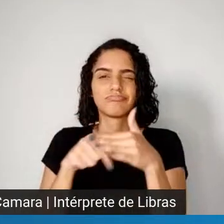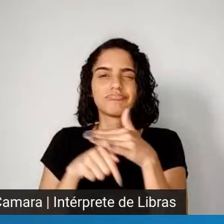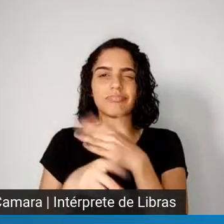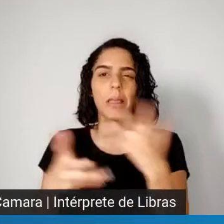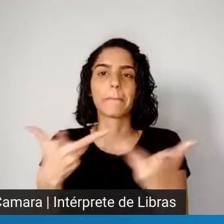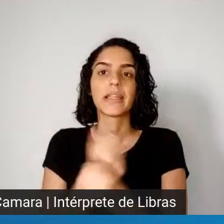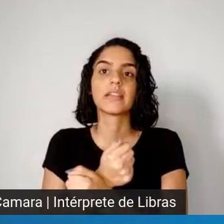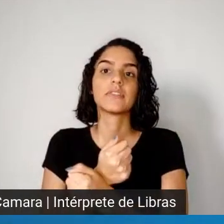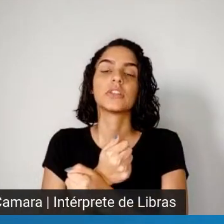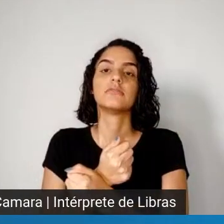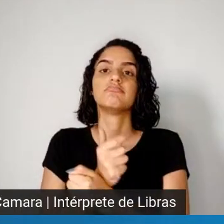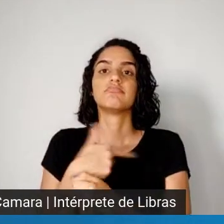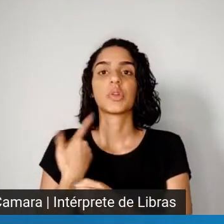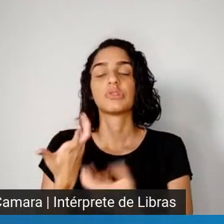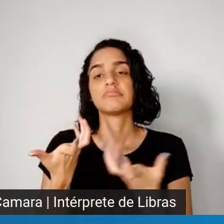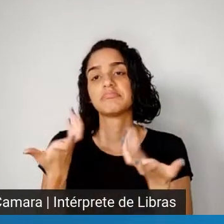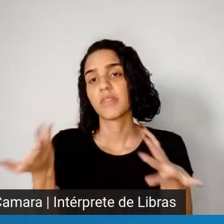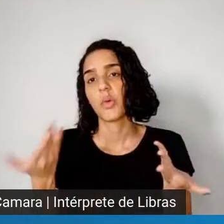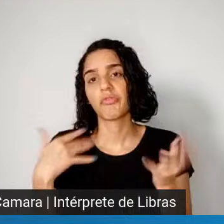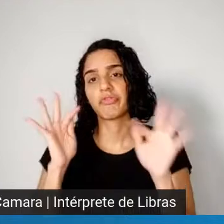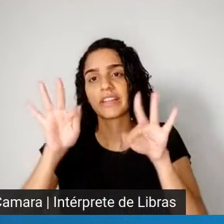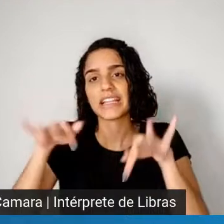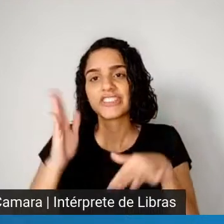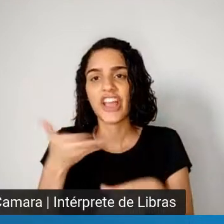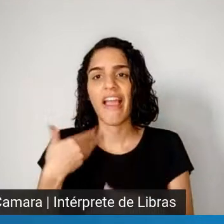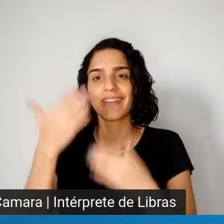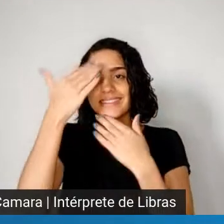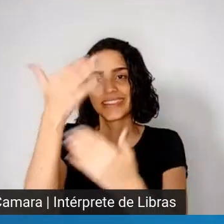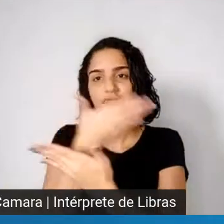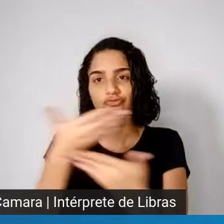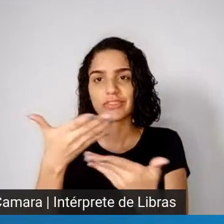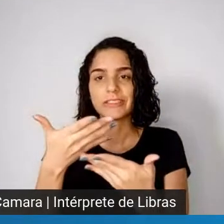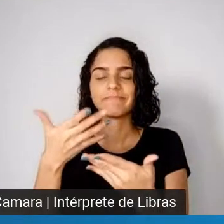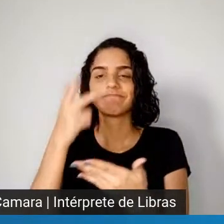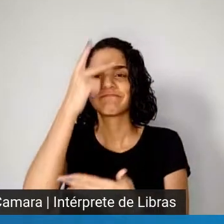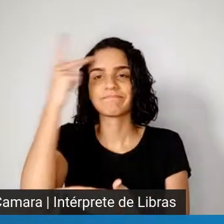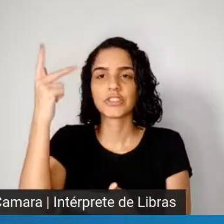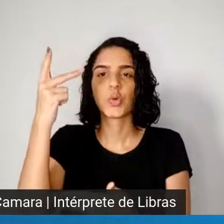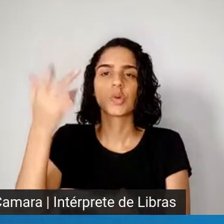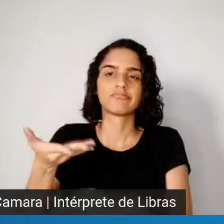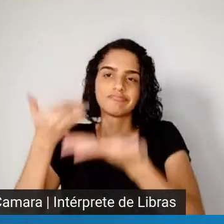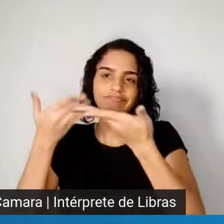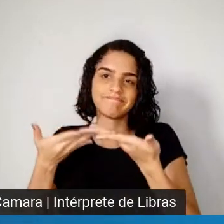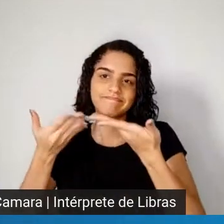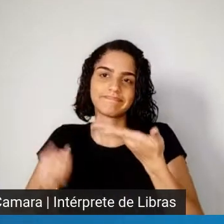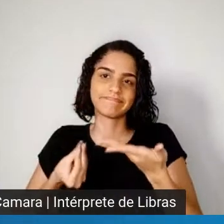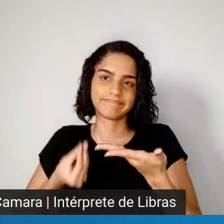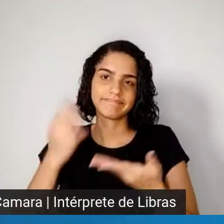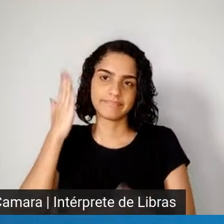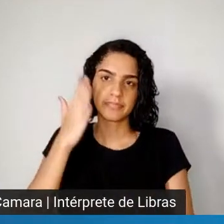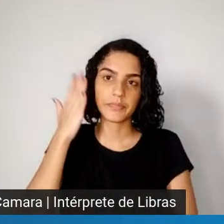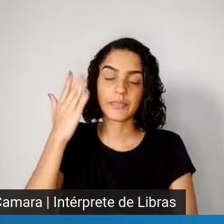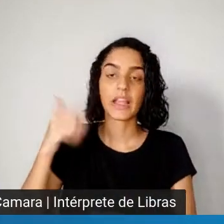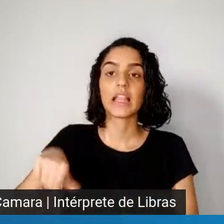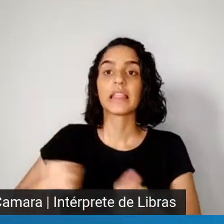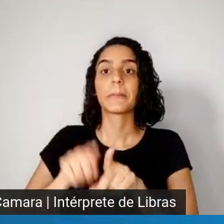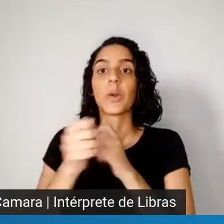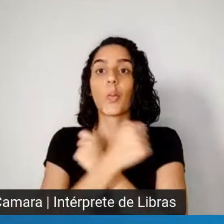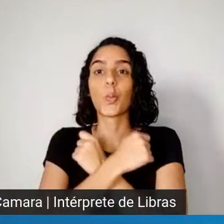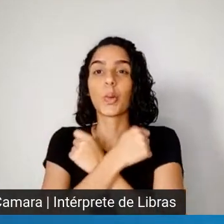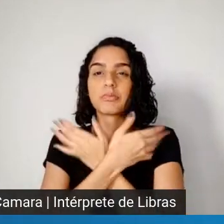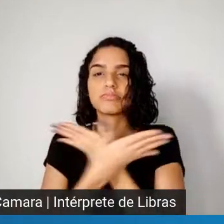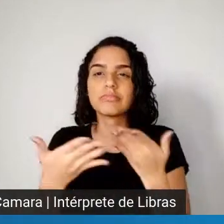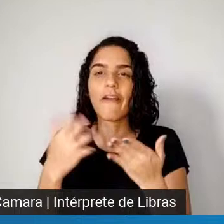e a gente deixa aqui nossos imensos agradecimentos aos participantes, né? Um enorme abraço e